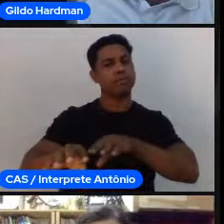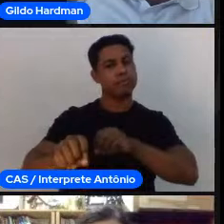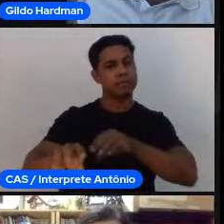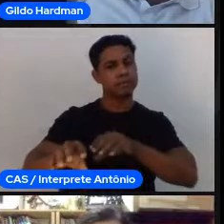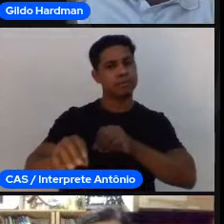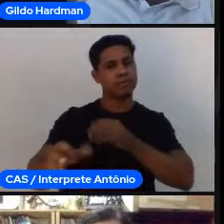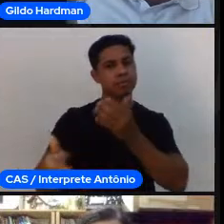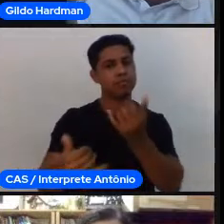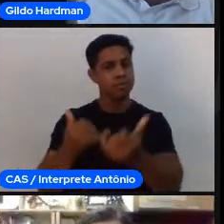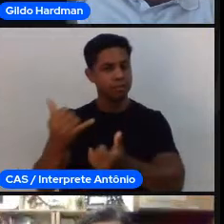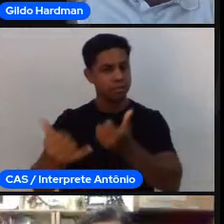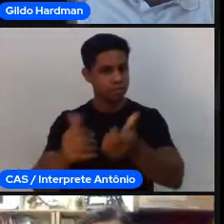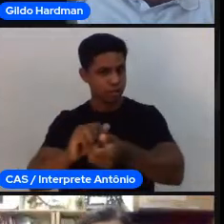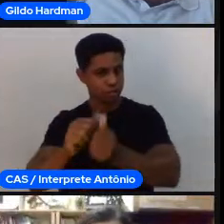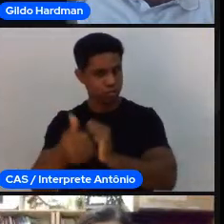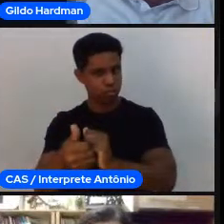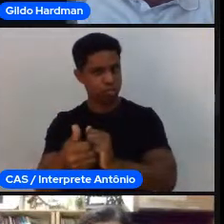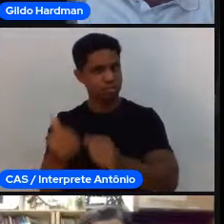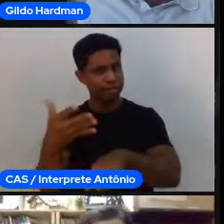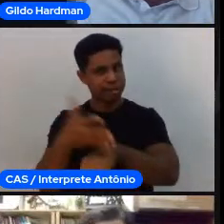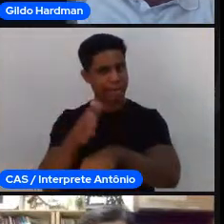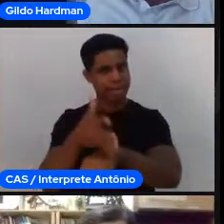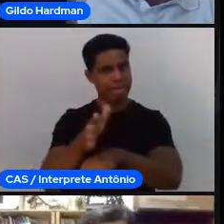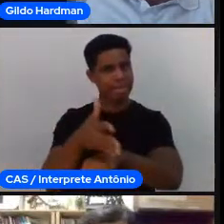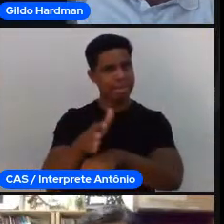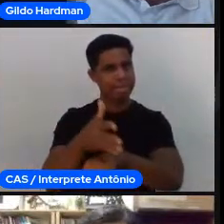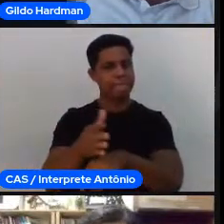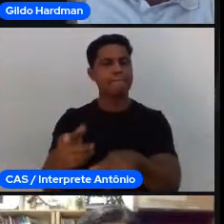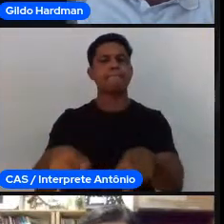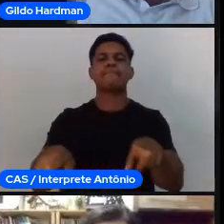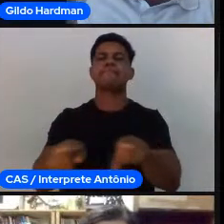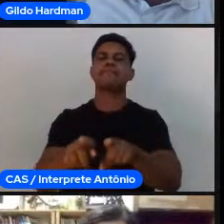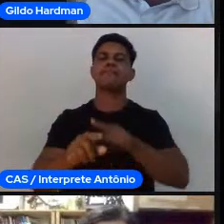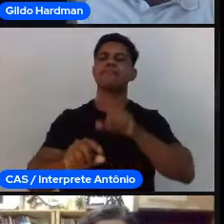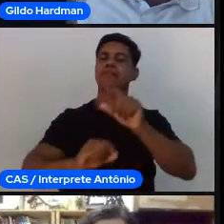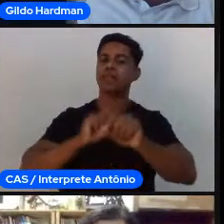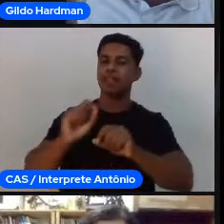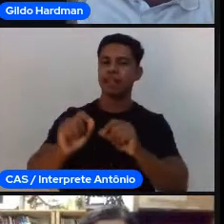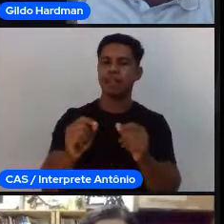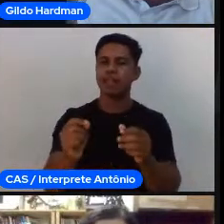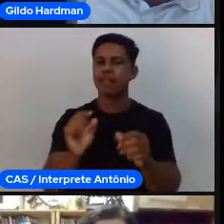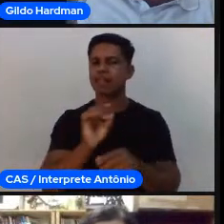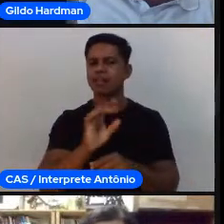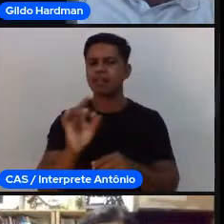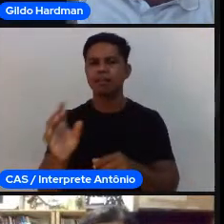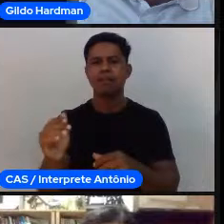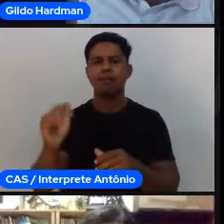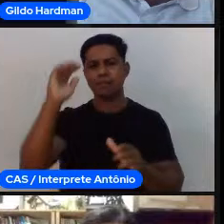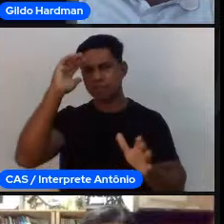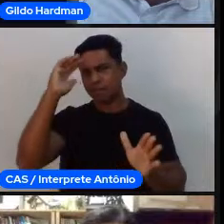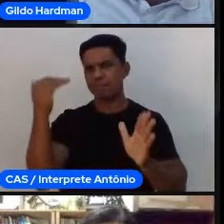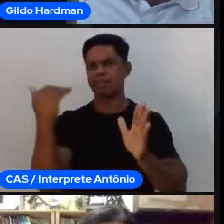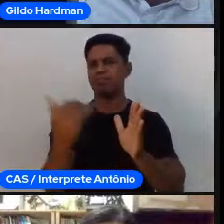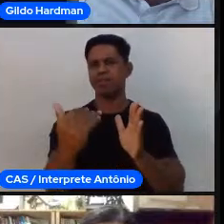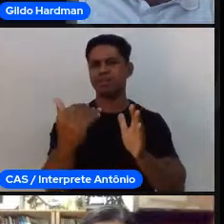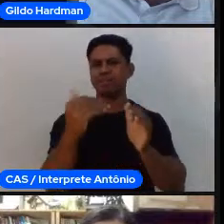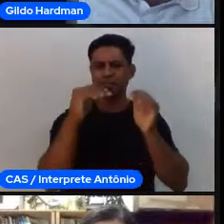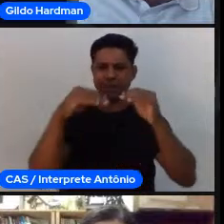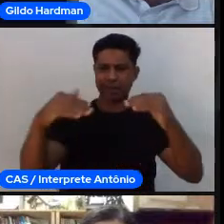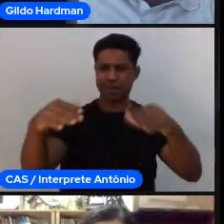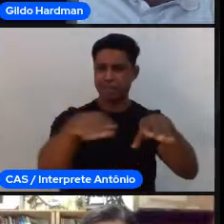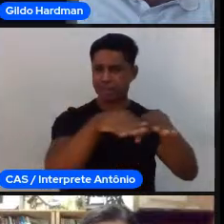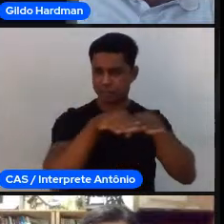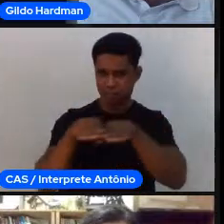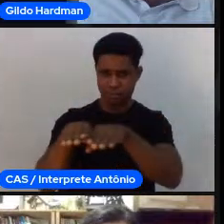maior da prevalência dos modelos mais globais e que respeitem as especificidades e características